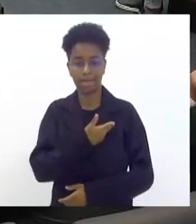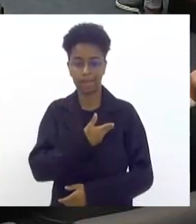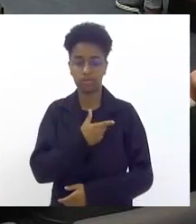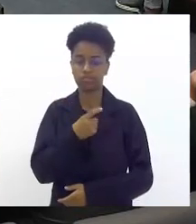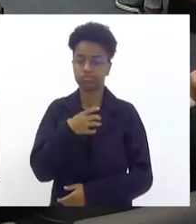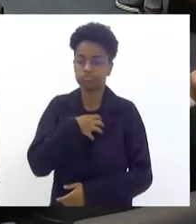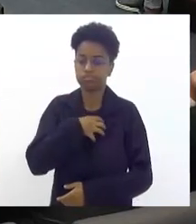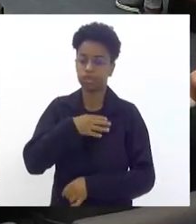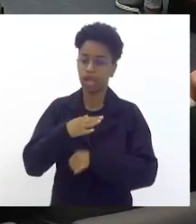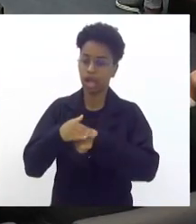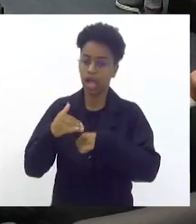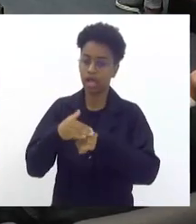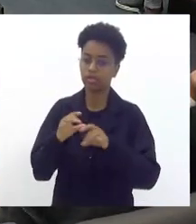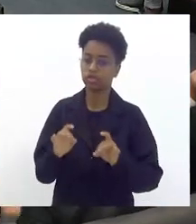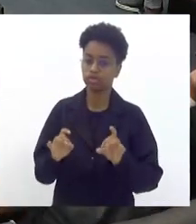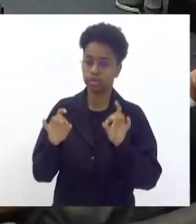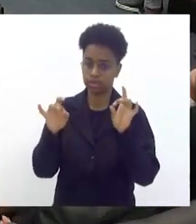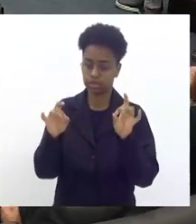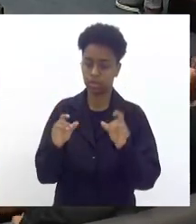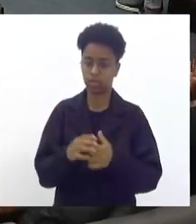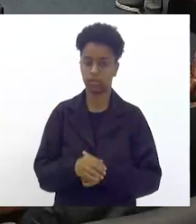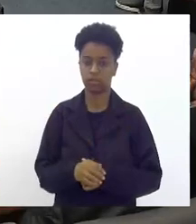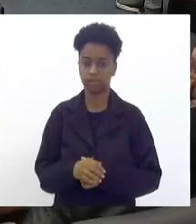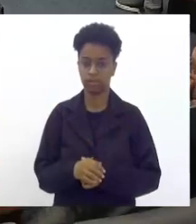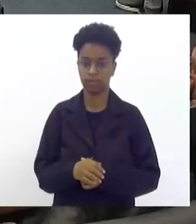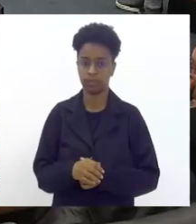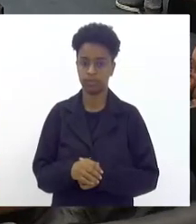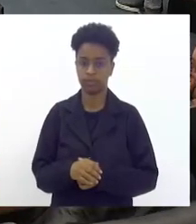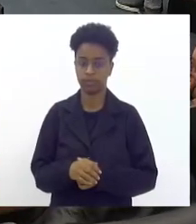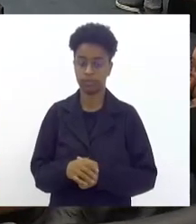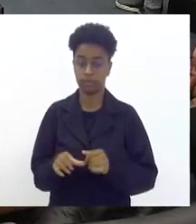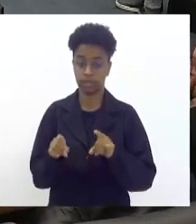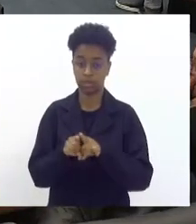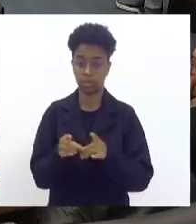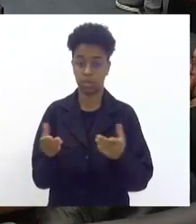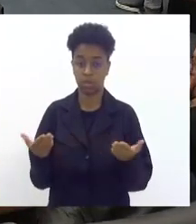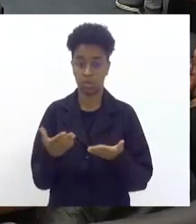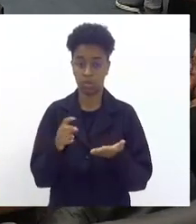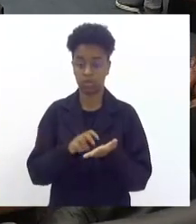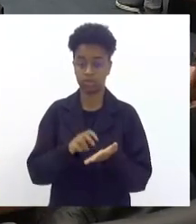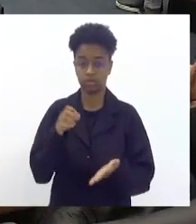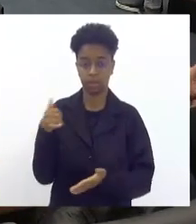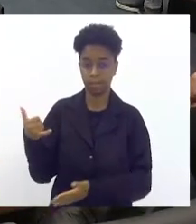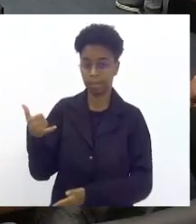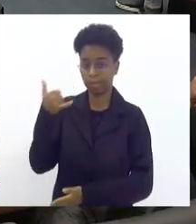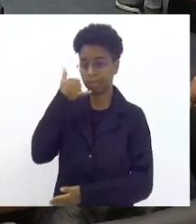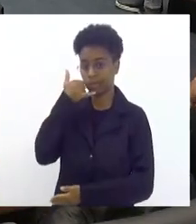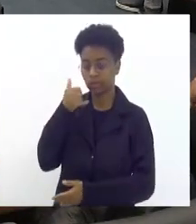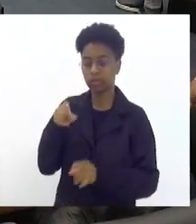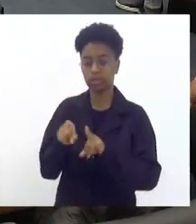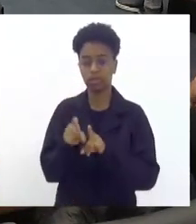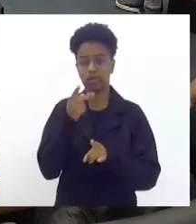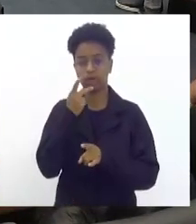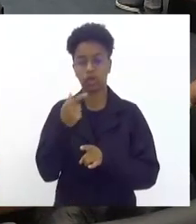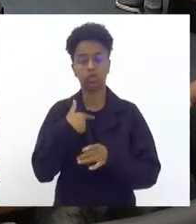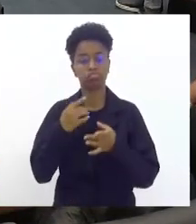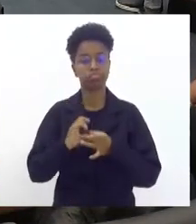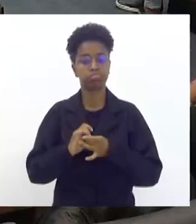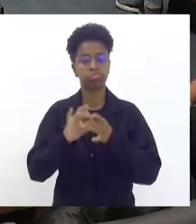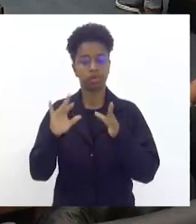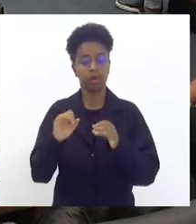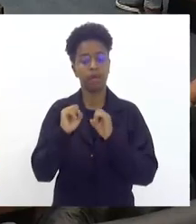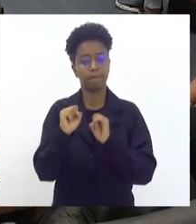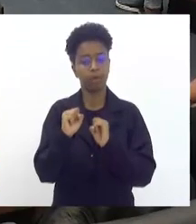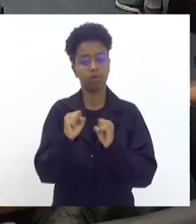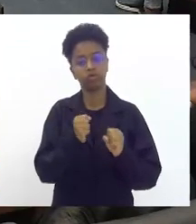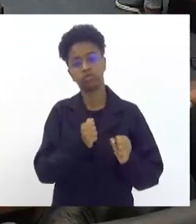um carinho muito especial por ele e que na manhã de hoje me ligou e se colocou à disposição para junto